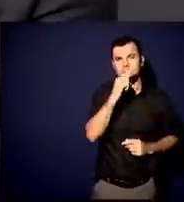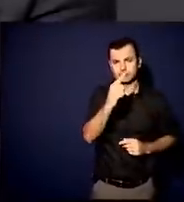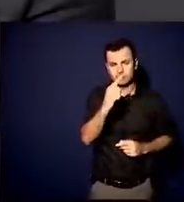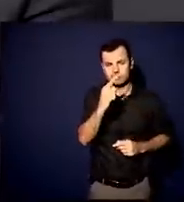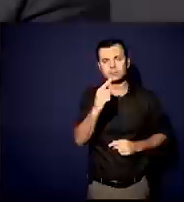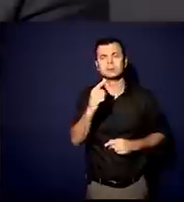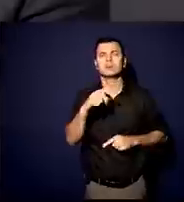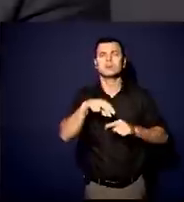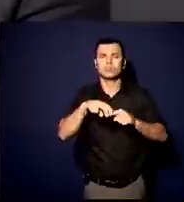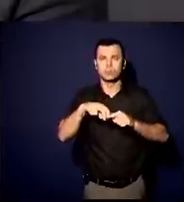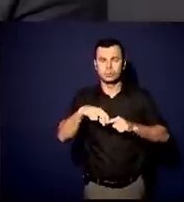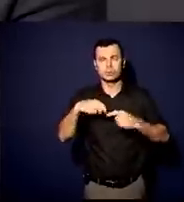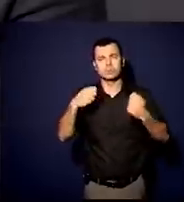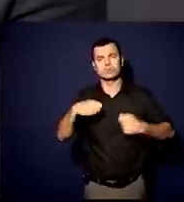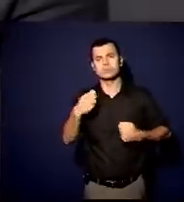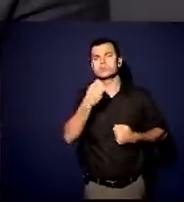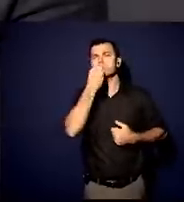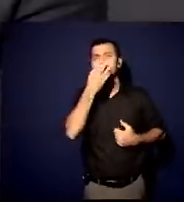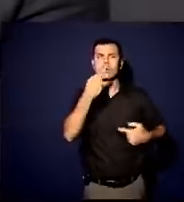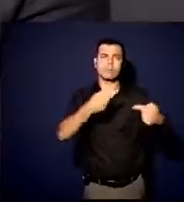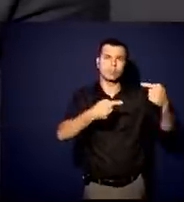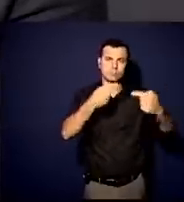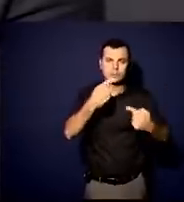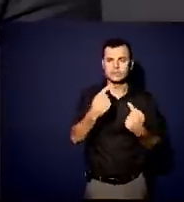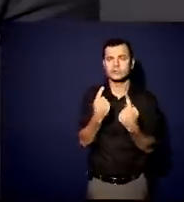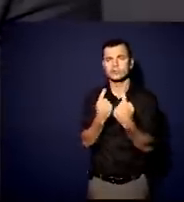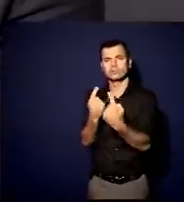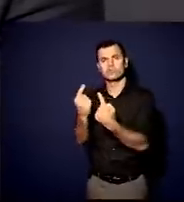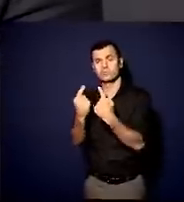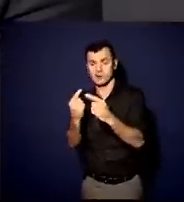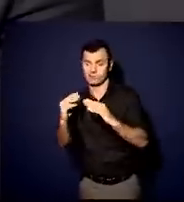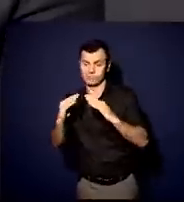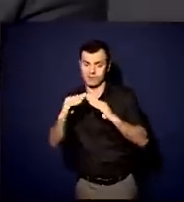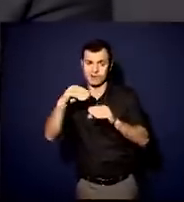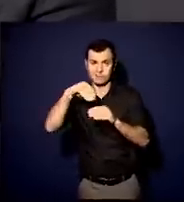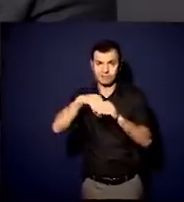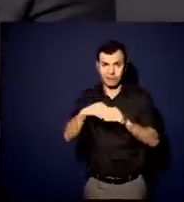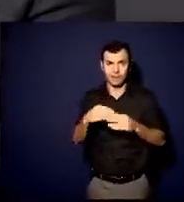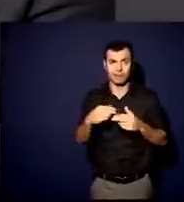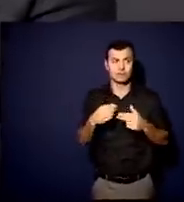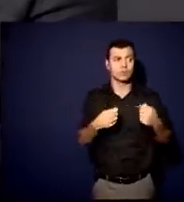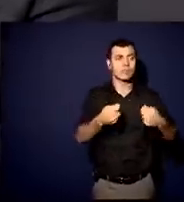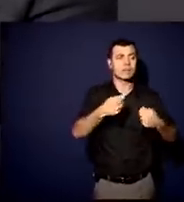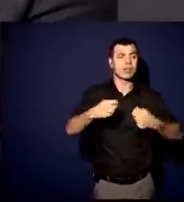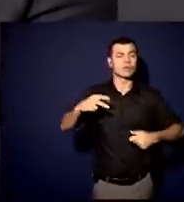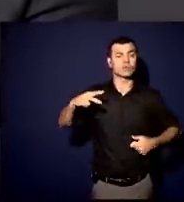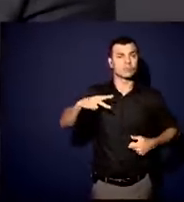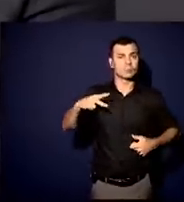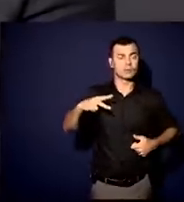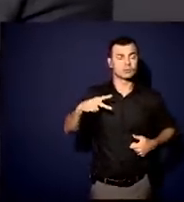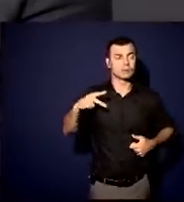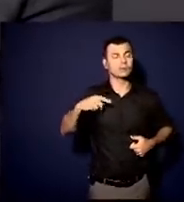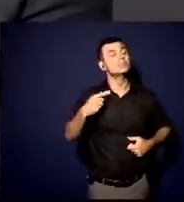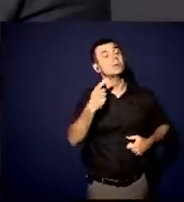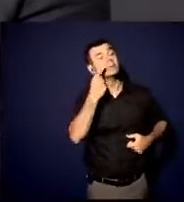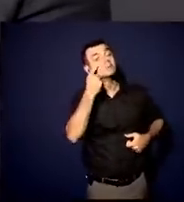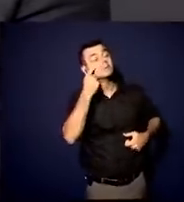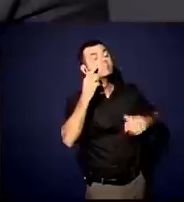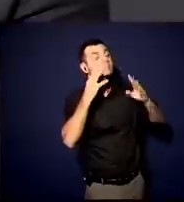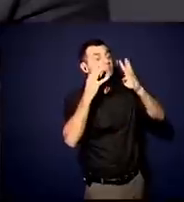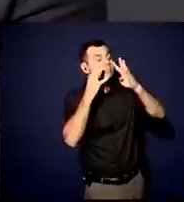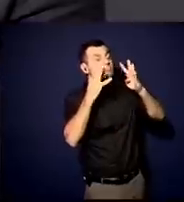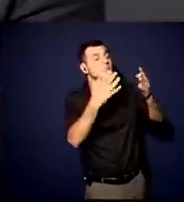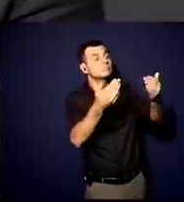política, diálogo, a gente faz isso na casa da gente, faz entre os negócios privados, é ouvir o outro, entender qual é a sua